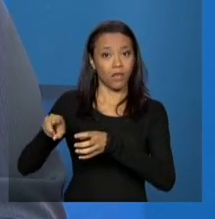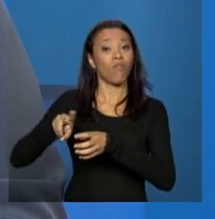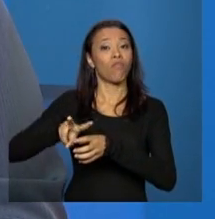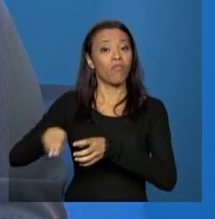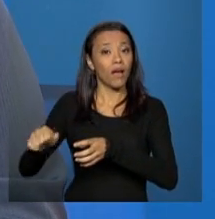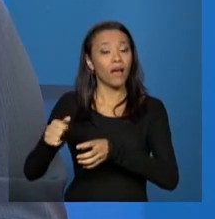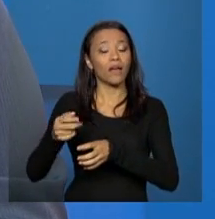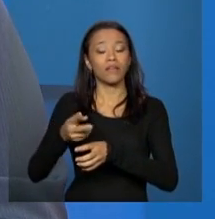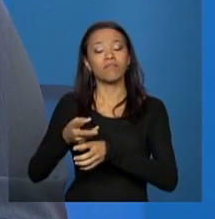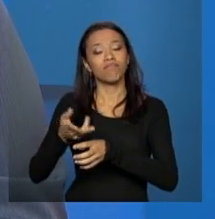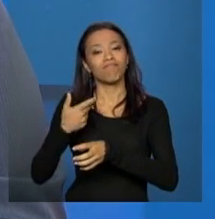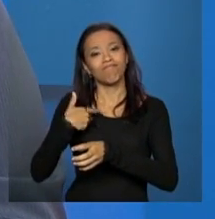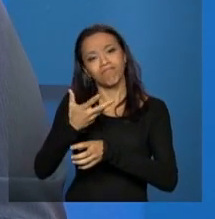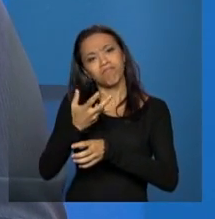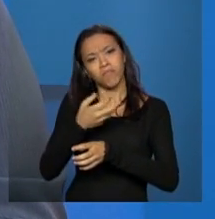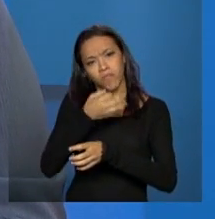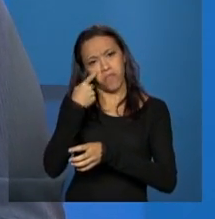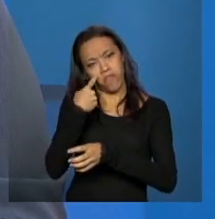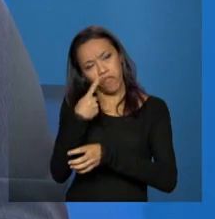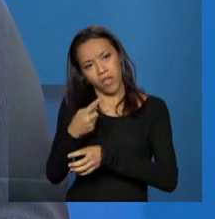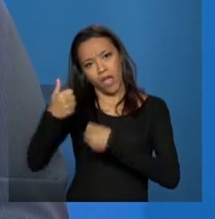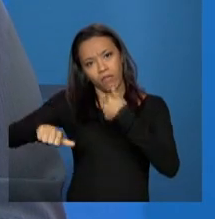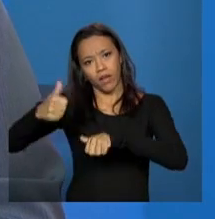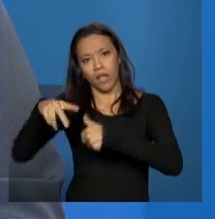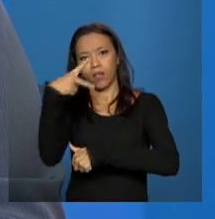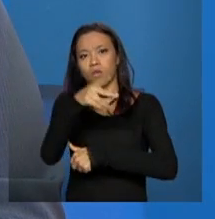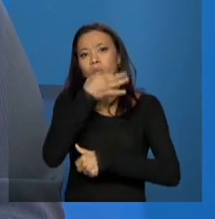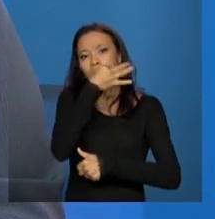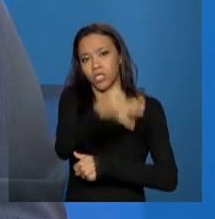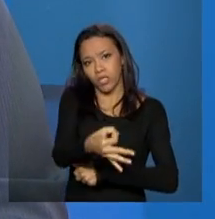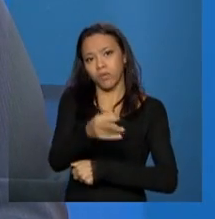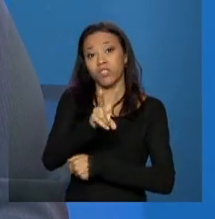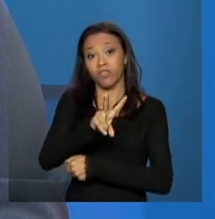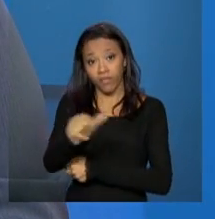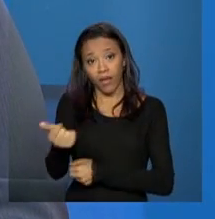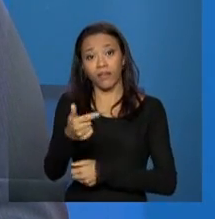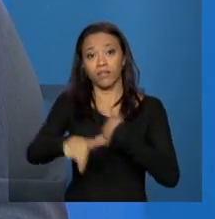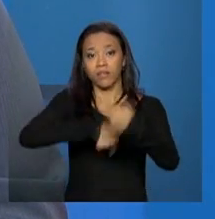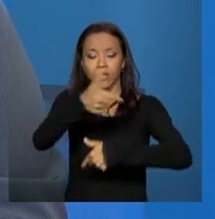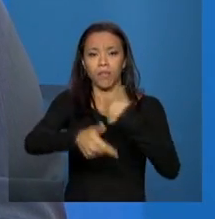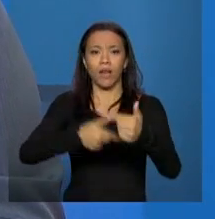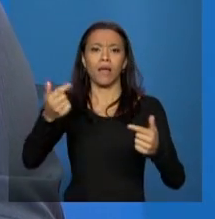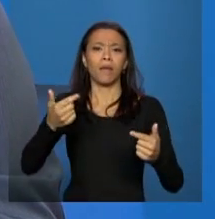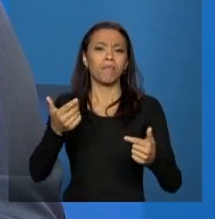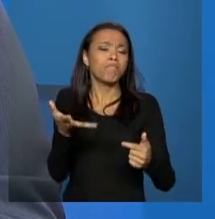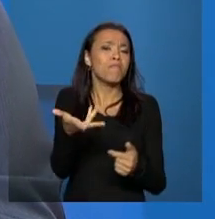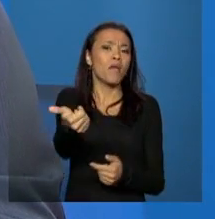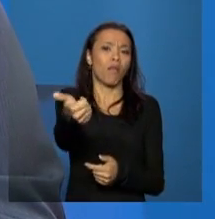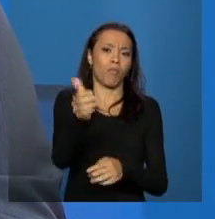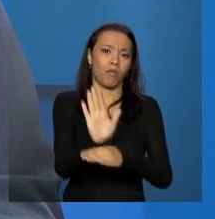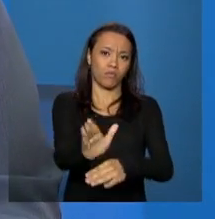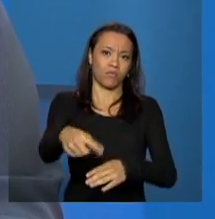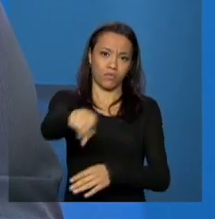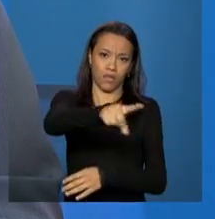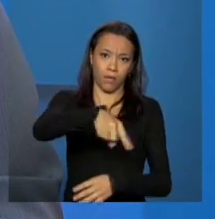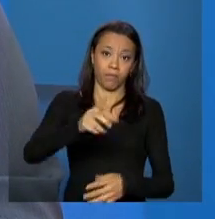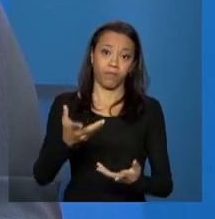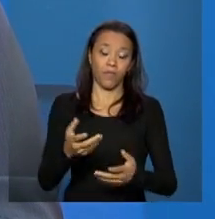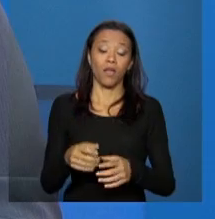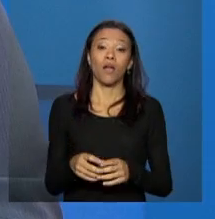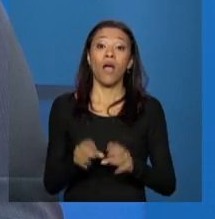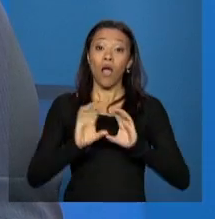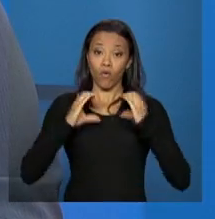considerando e certamente nós vamos trabalhar da melhor forma possível. A conferência de